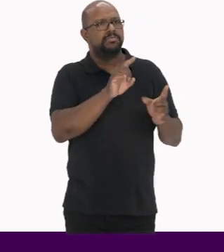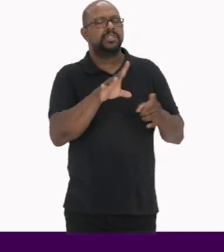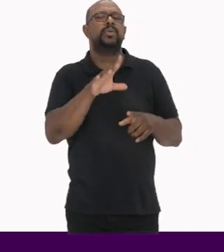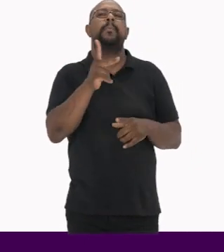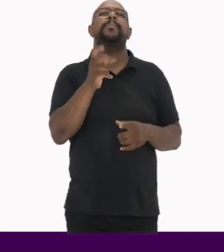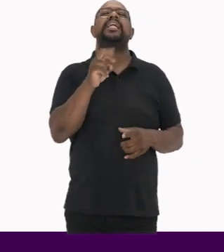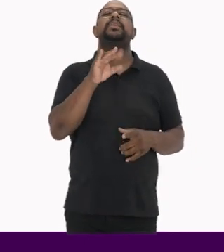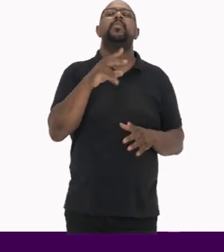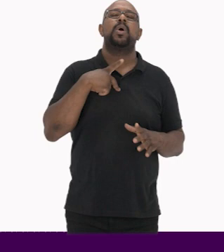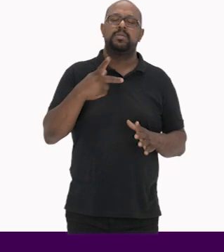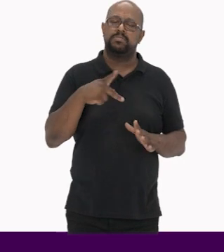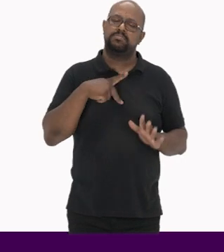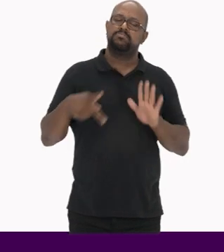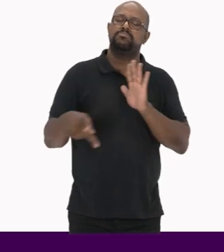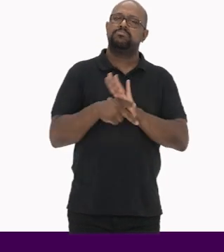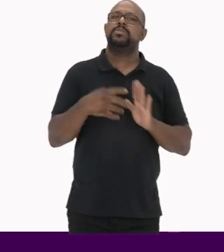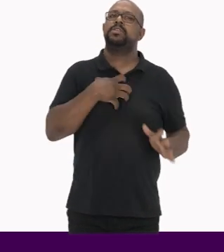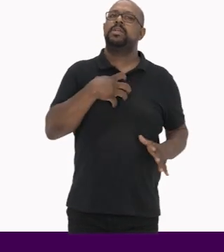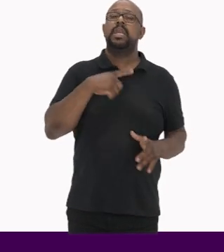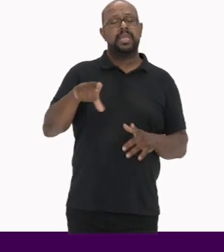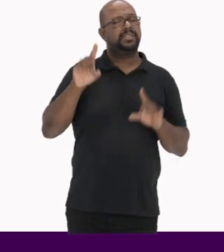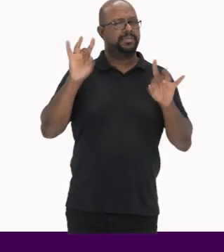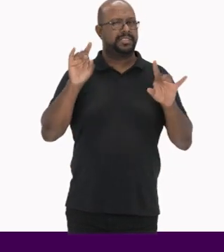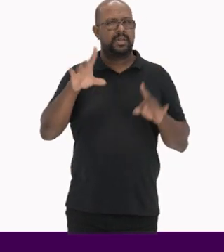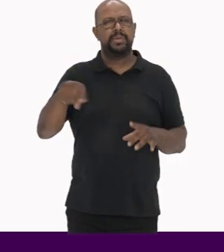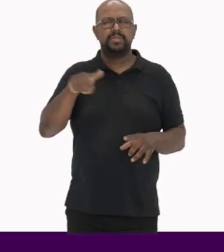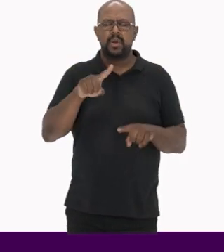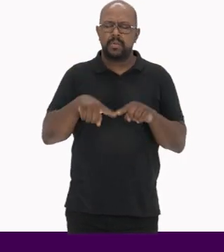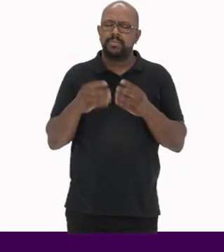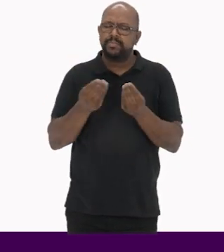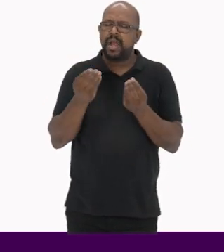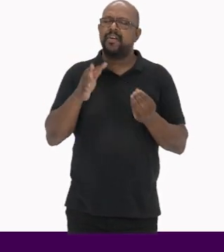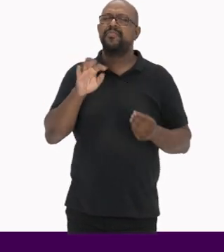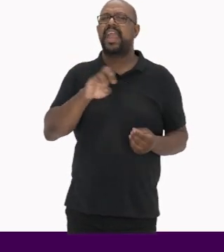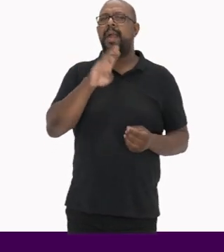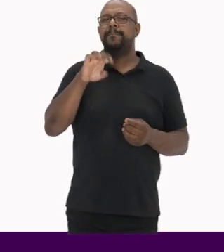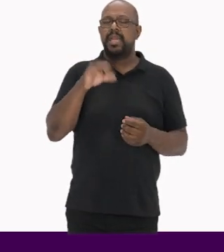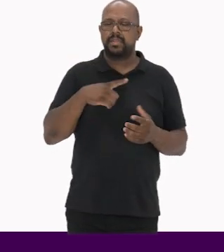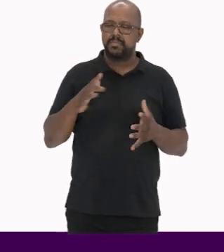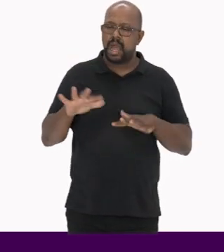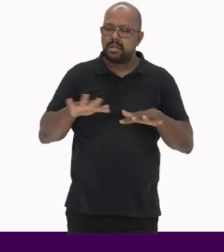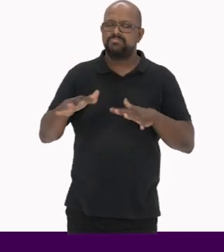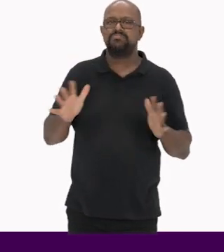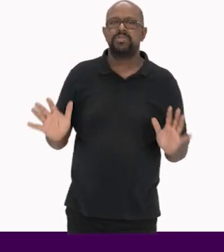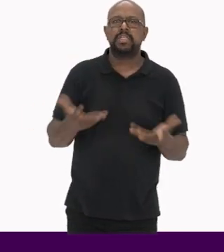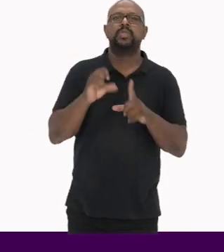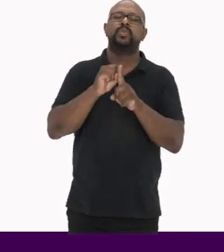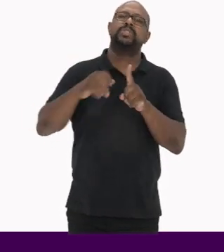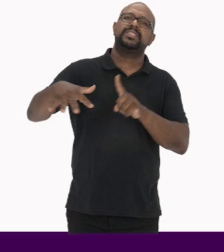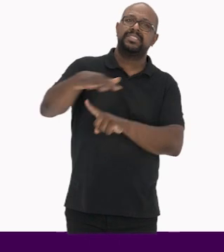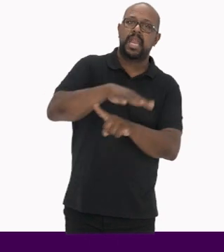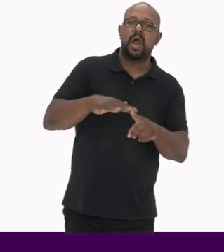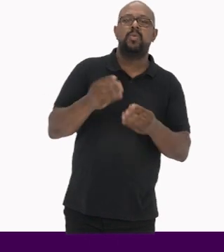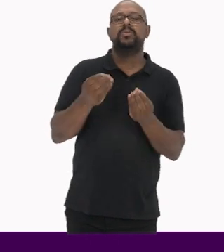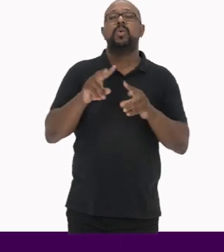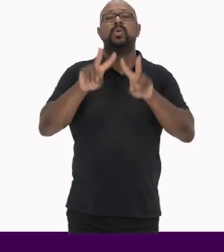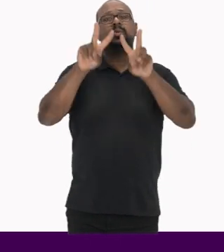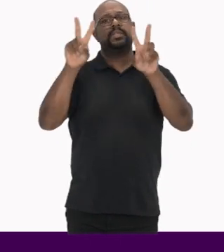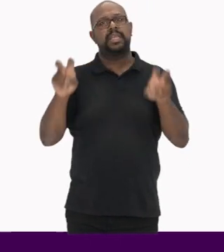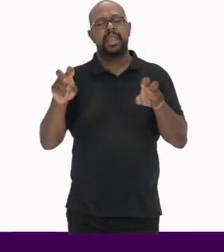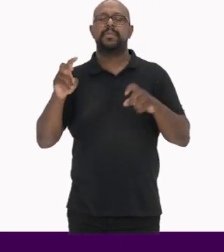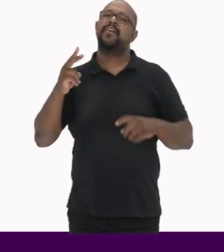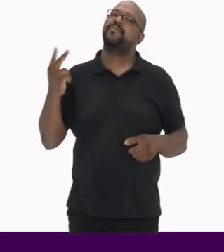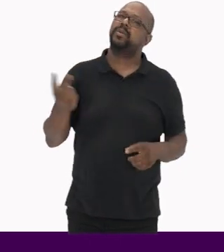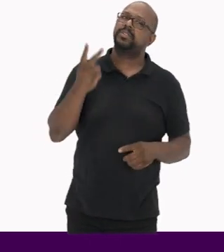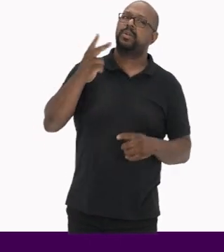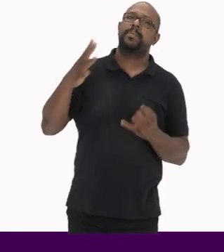patrimônio Que lhe diz respeito e, especialmente, como uma ferramenta Para a mobilização social em torno do tema